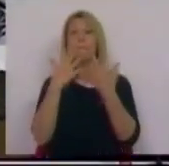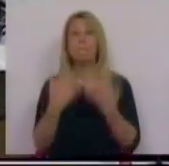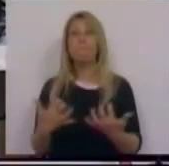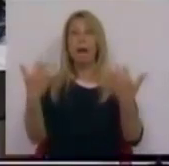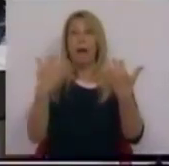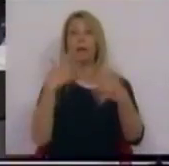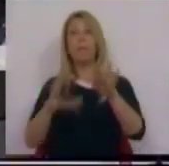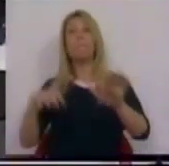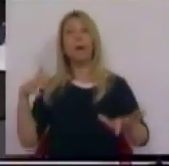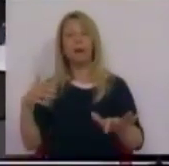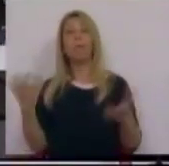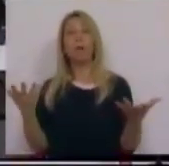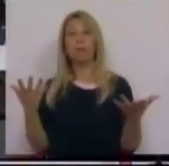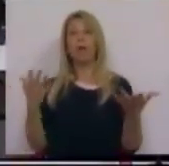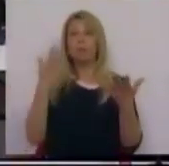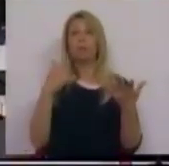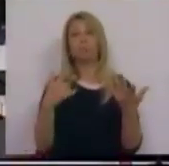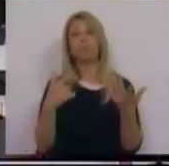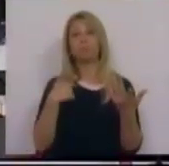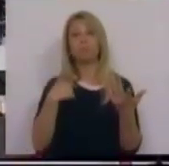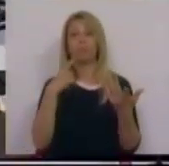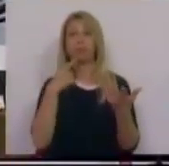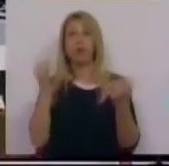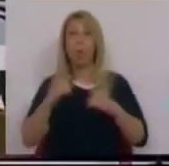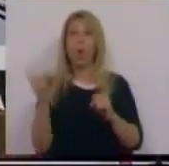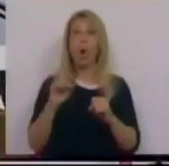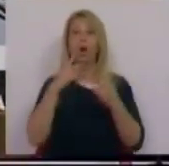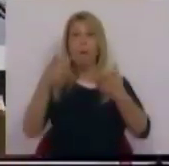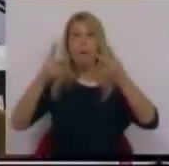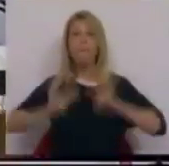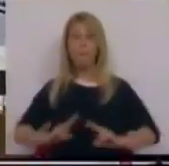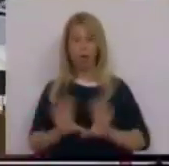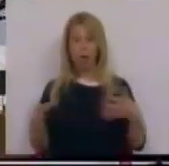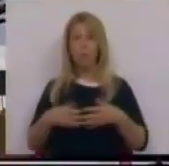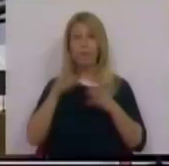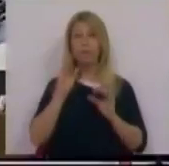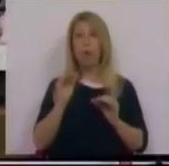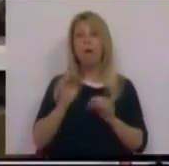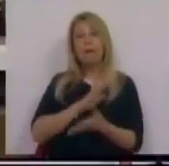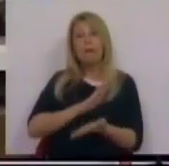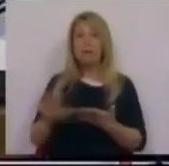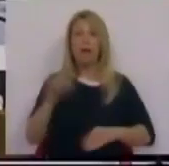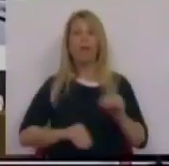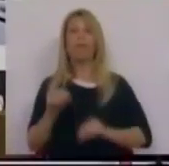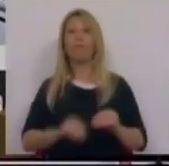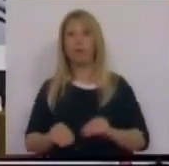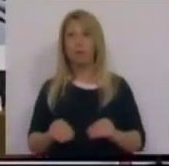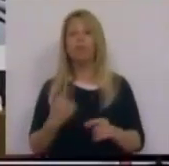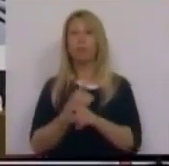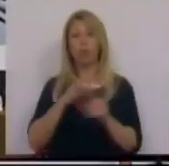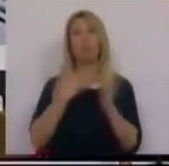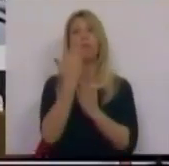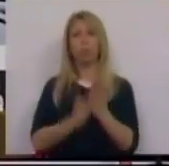que é de decorrência de baixar à Comissão Sem Votação este diploma. Ele de facto é extremamente extenso, é bastante